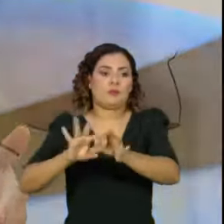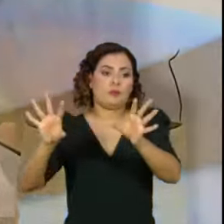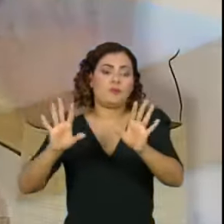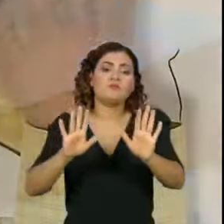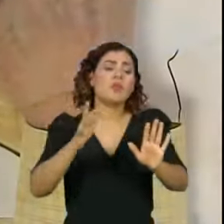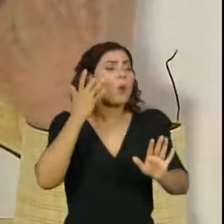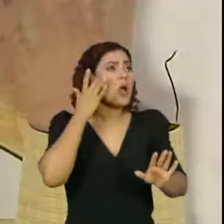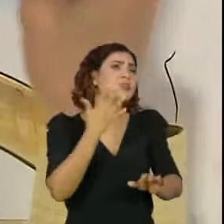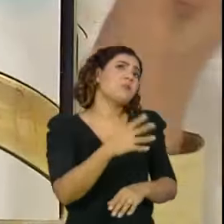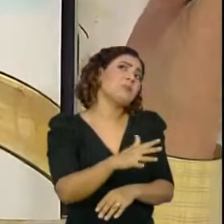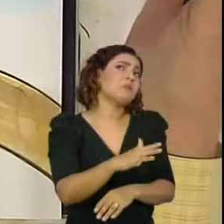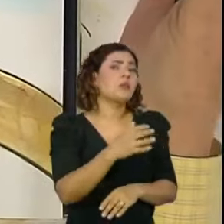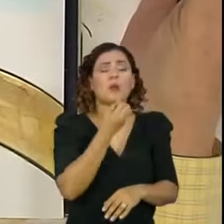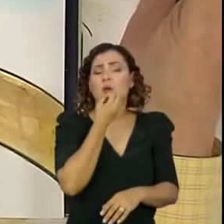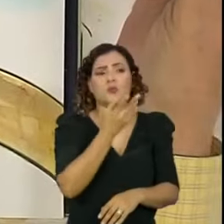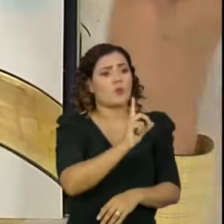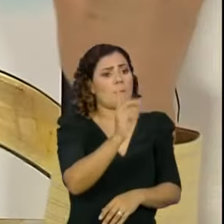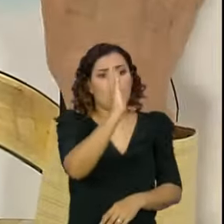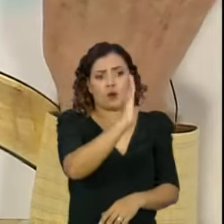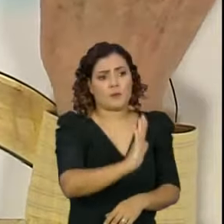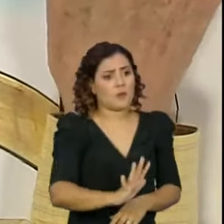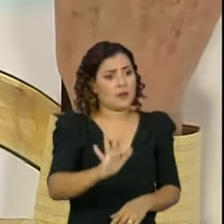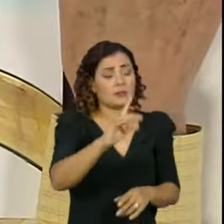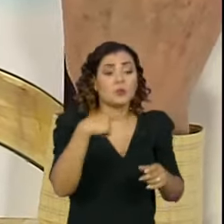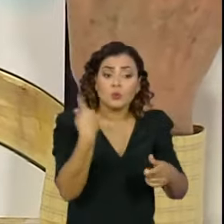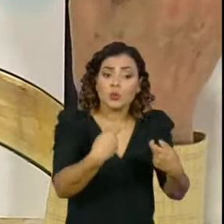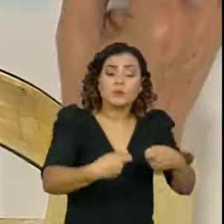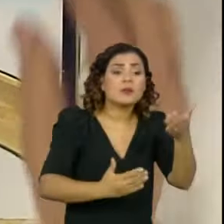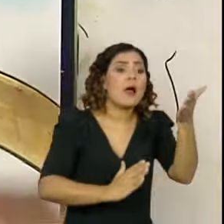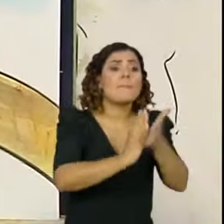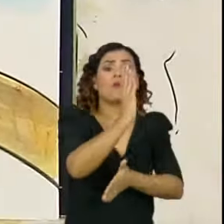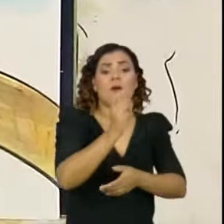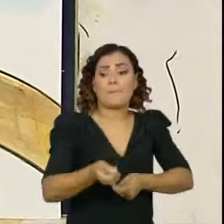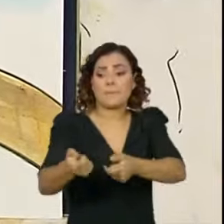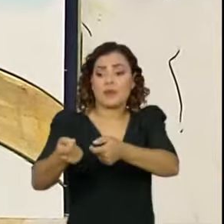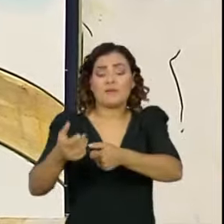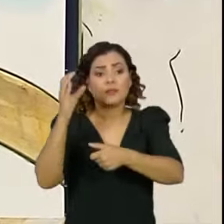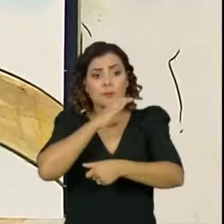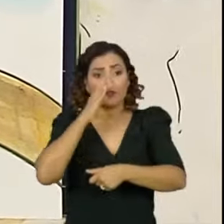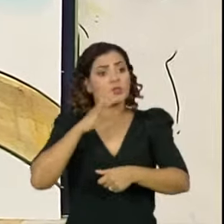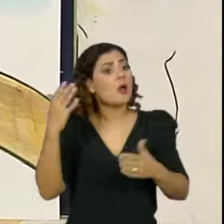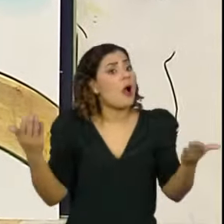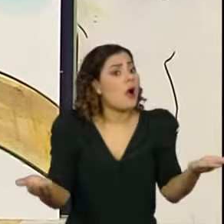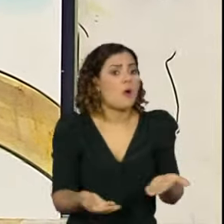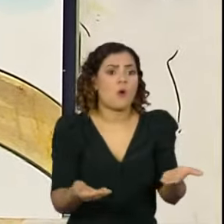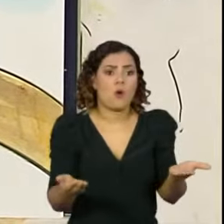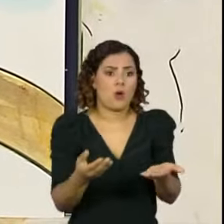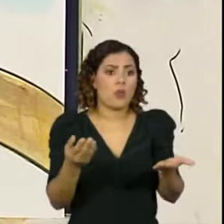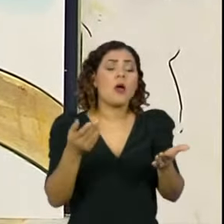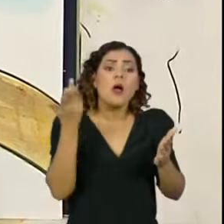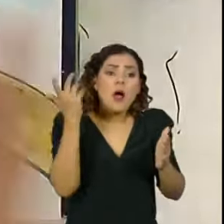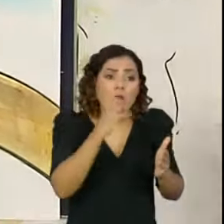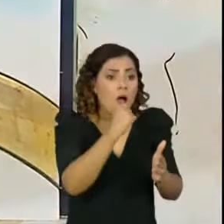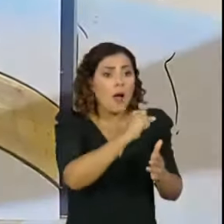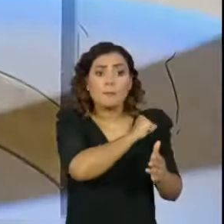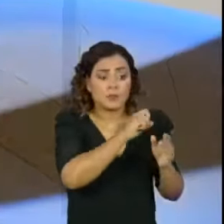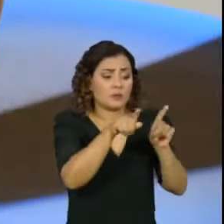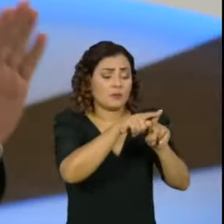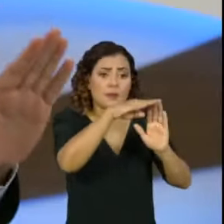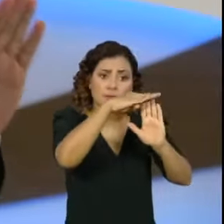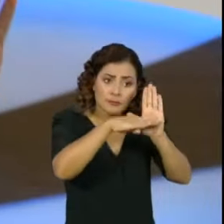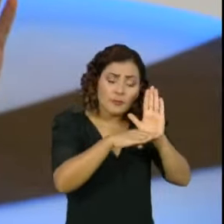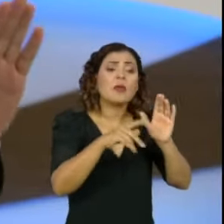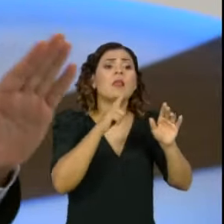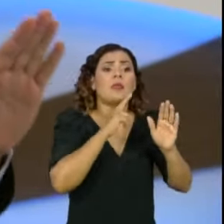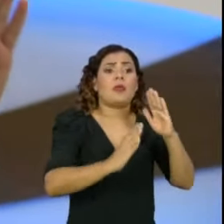isso razoável e isso não é bom para o Brasil. Nós precisamos aprovar o auxílio emergencial imediatamente e precisamos estabelecer um protocolo fiscal dentro de